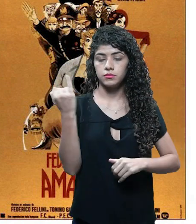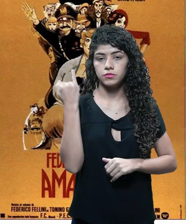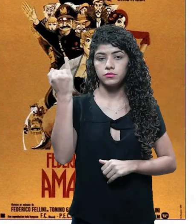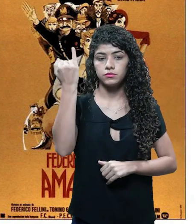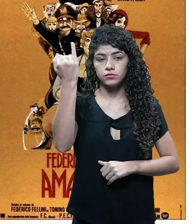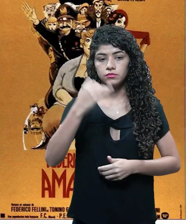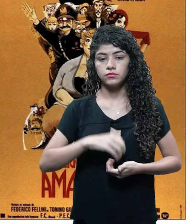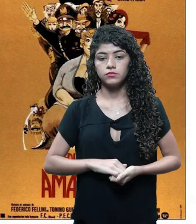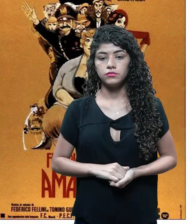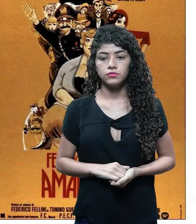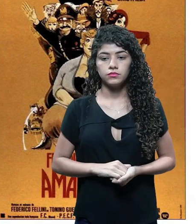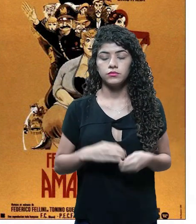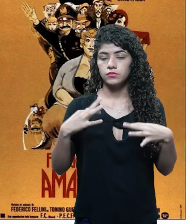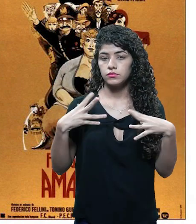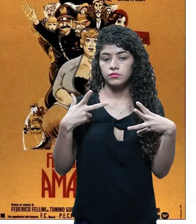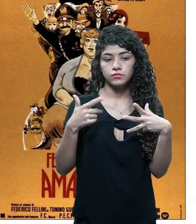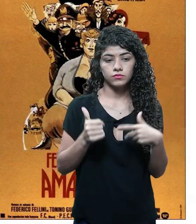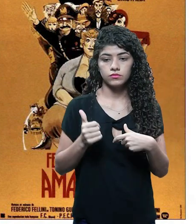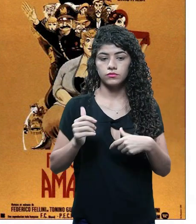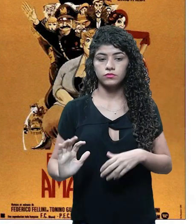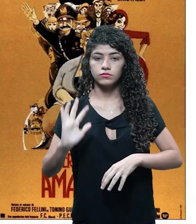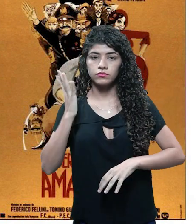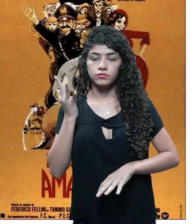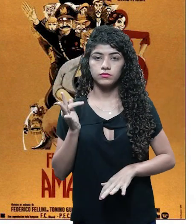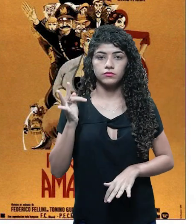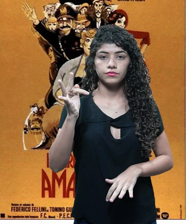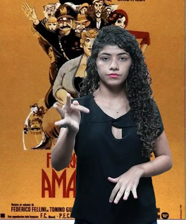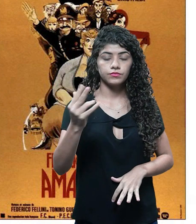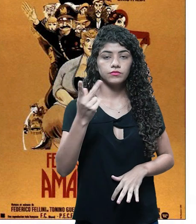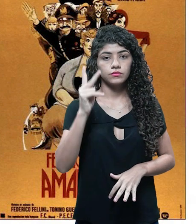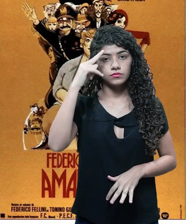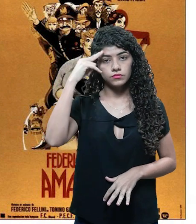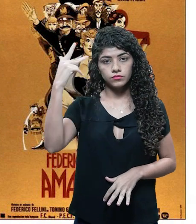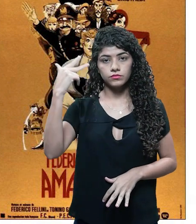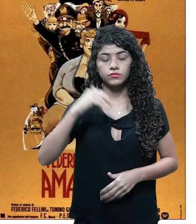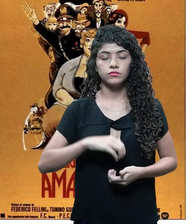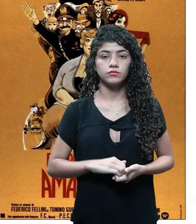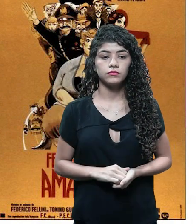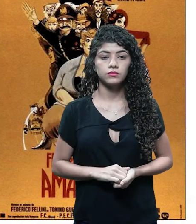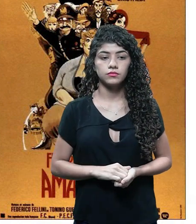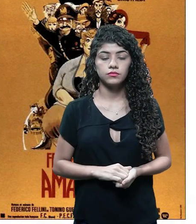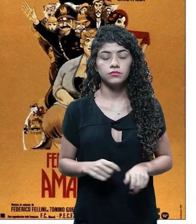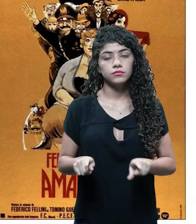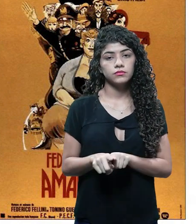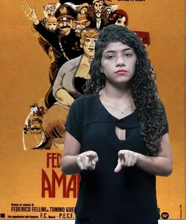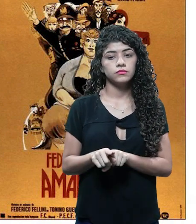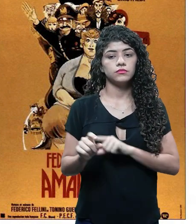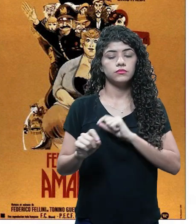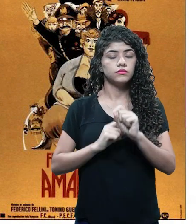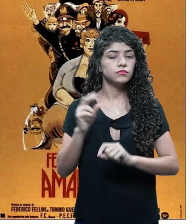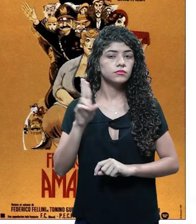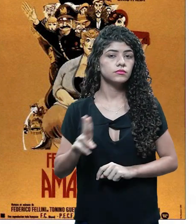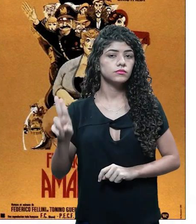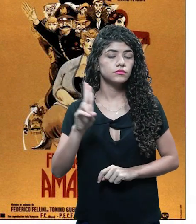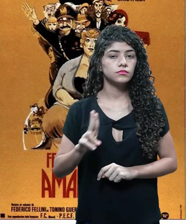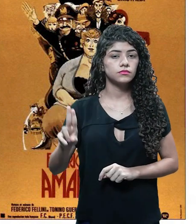cronológica de todas as cenas, do que vai acontecer nessa sua história. Um outro recurso também